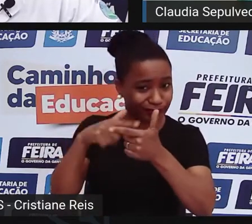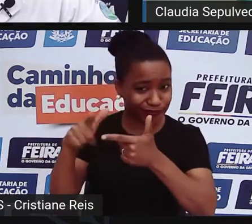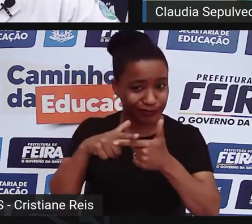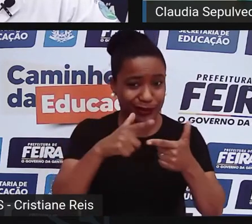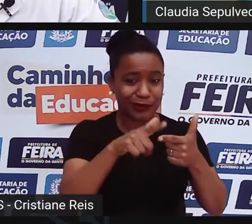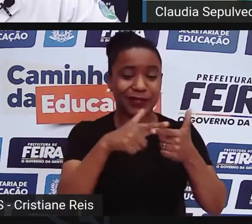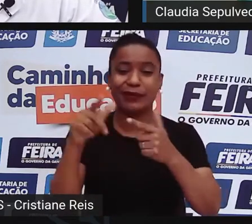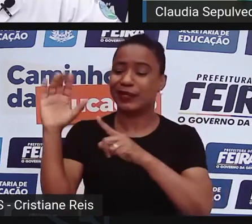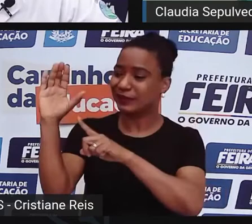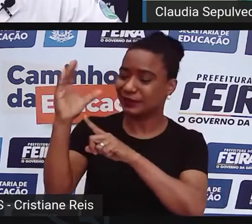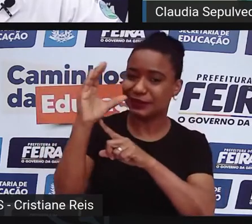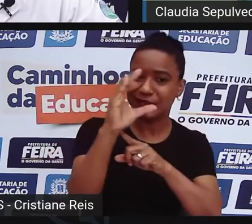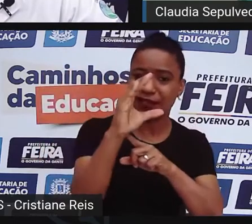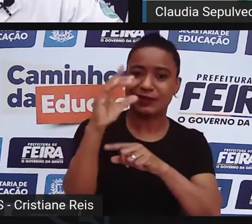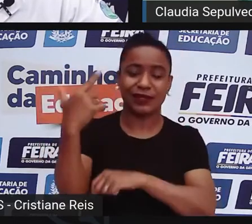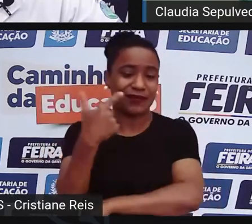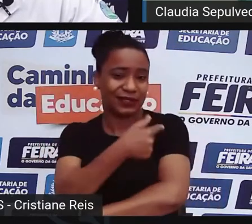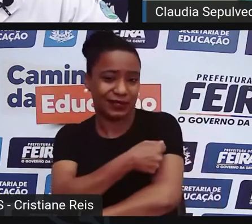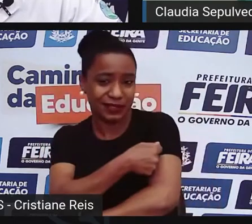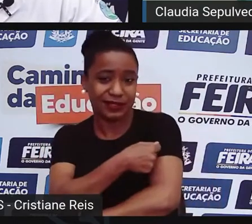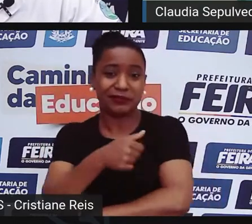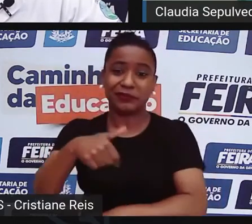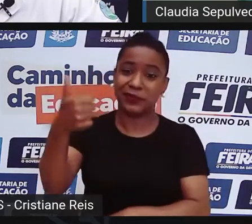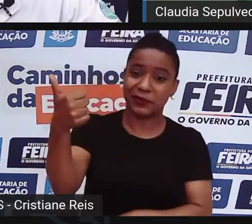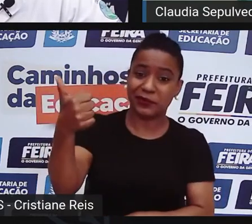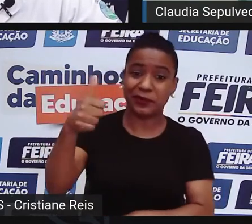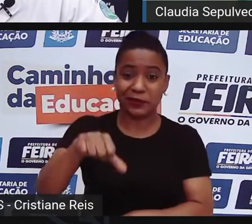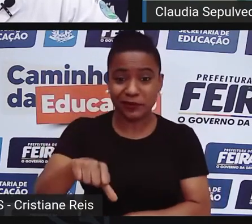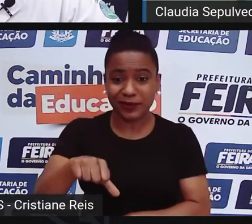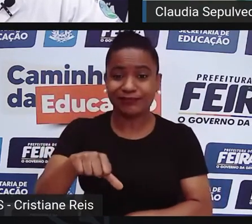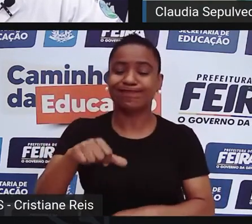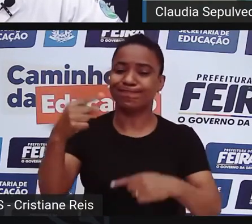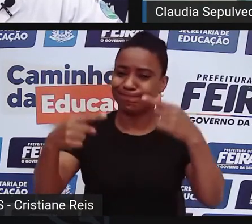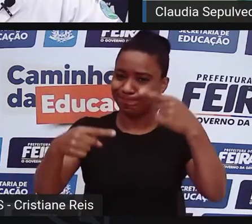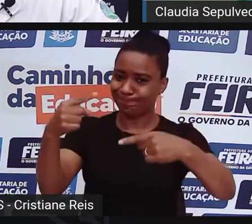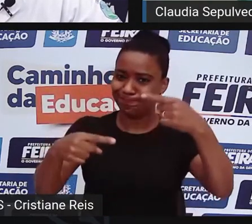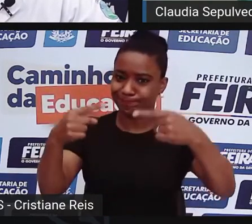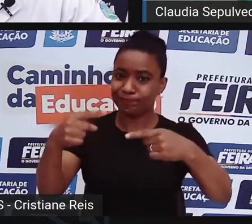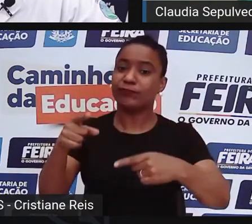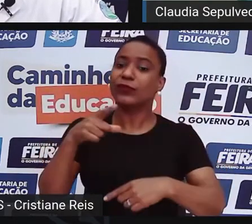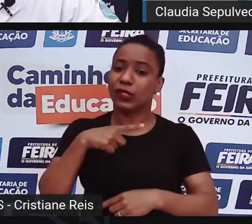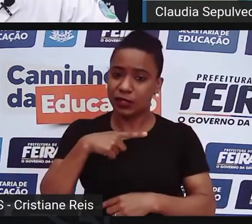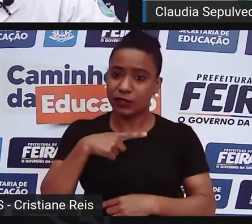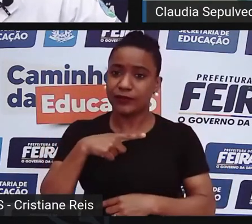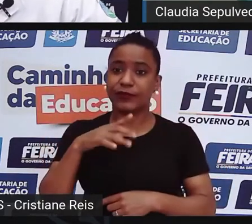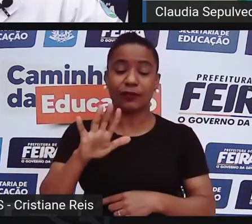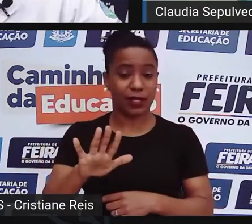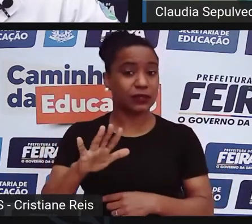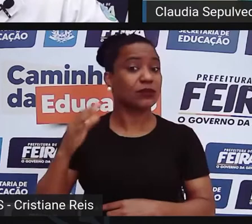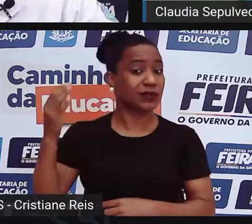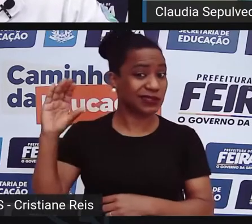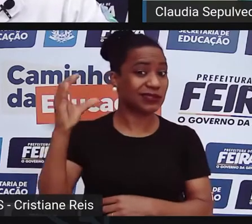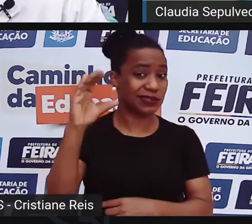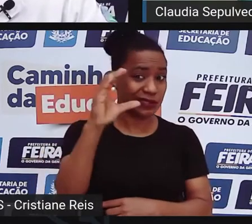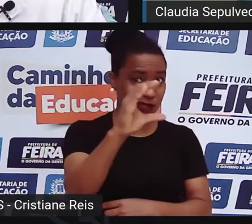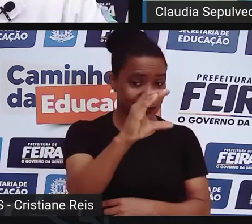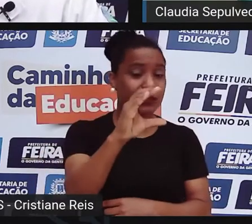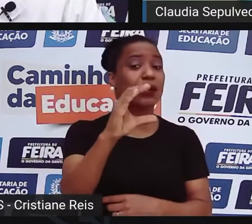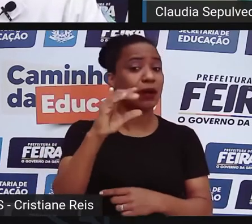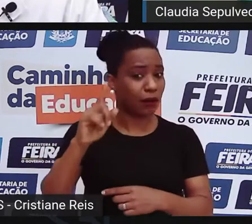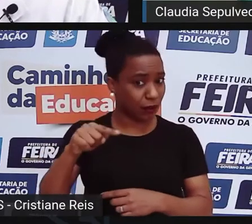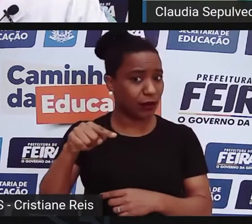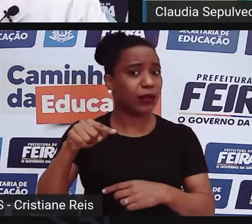à questão da vacinação, etc. Eu estou querendo dizer apenas, quer dizer, eu considero a ciência uma produção séria,